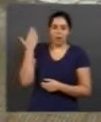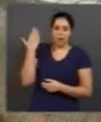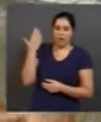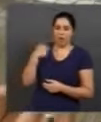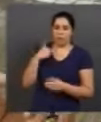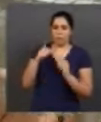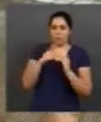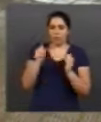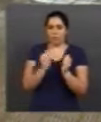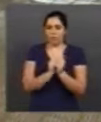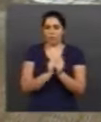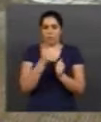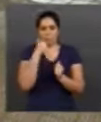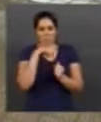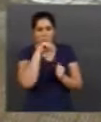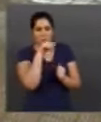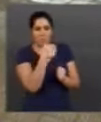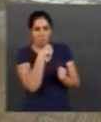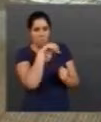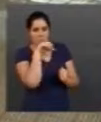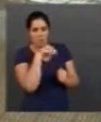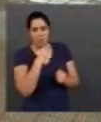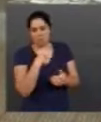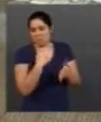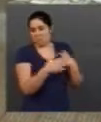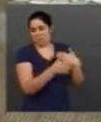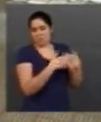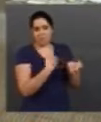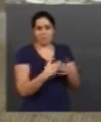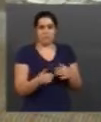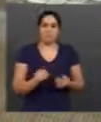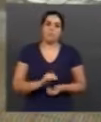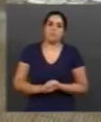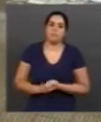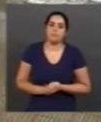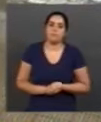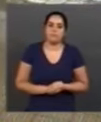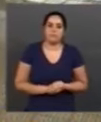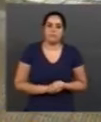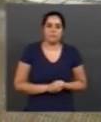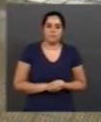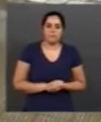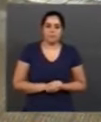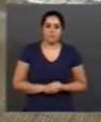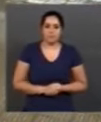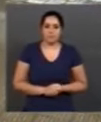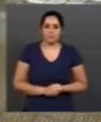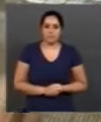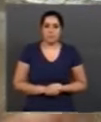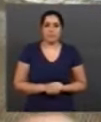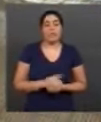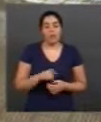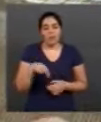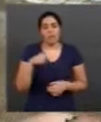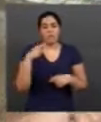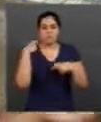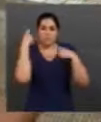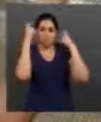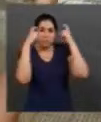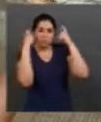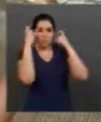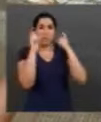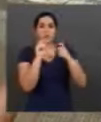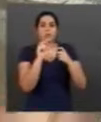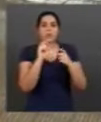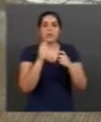né? Que, meio que eu não estava nem aí mesmo, assim, sinceramente. E, assim, é preocupante, até porque, pelo que aconteceu